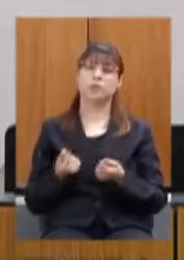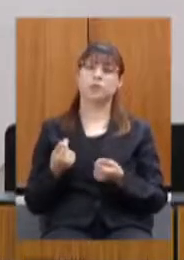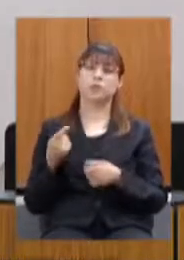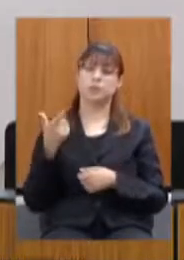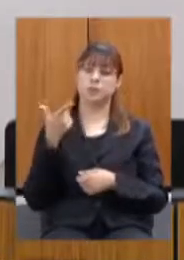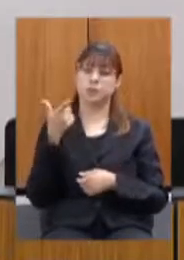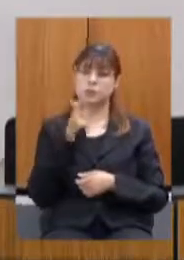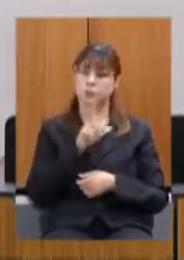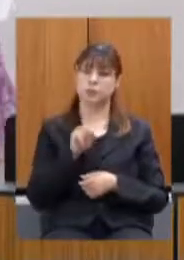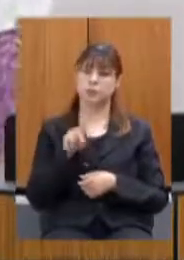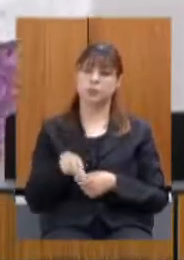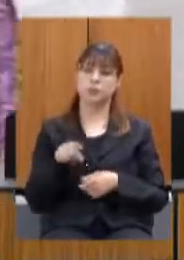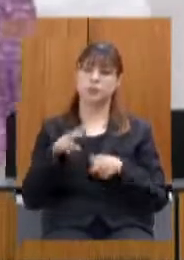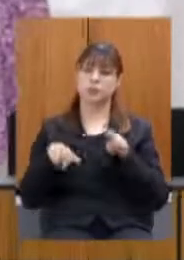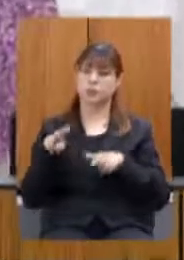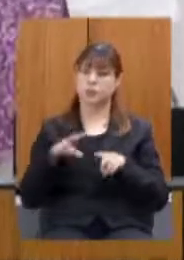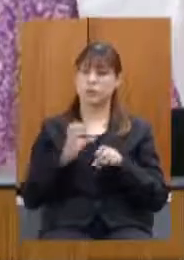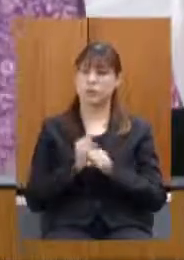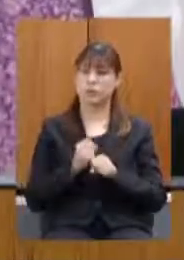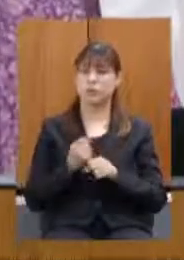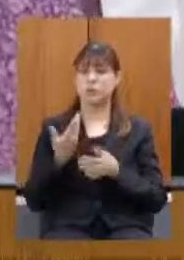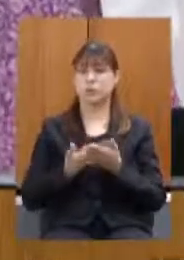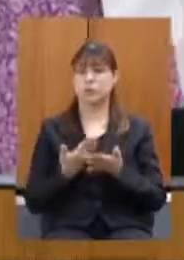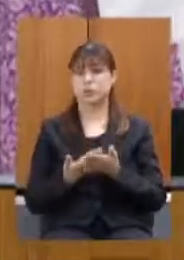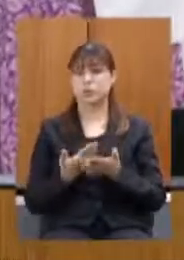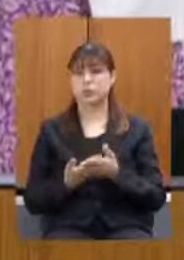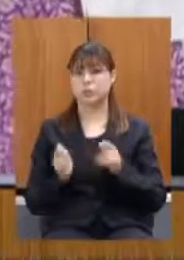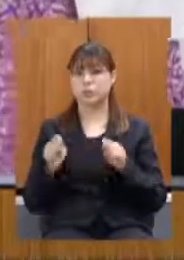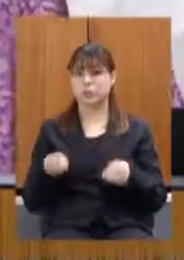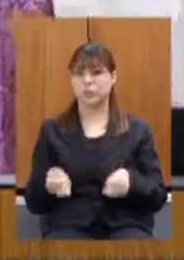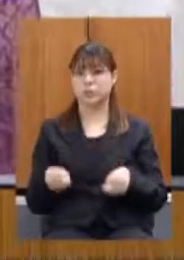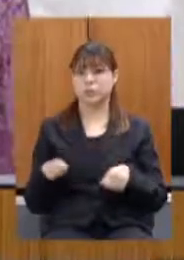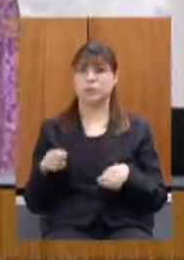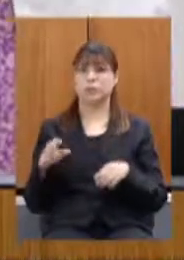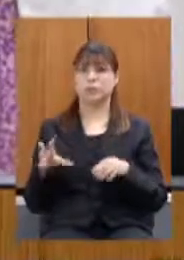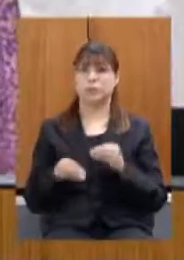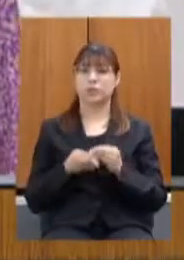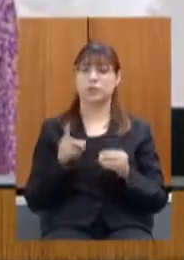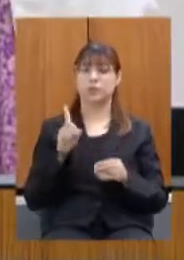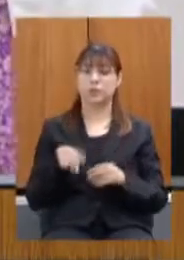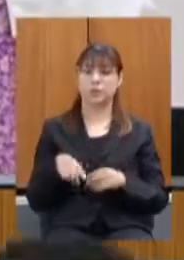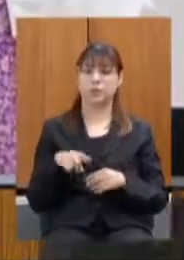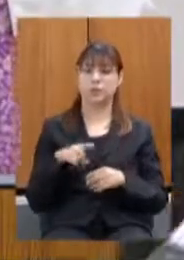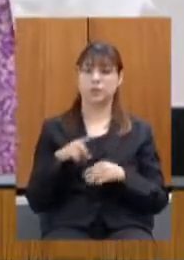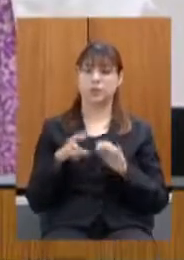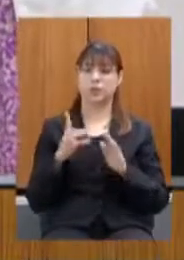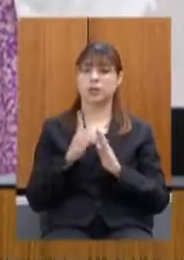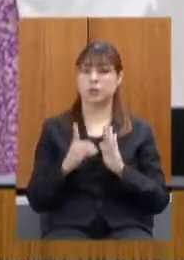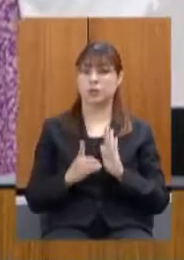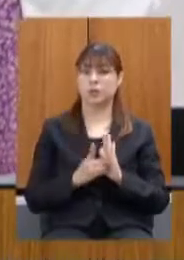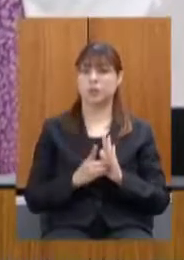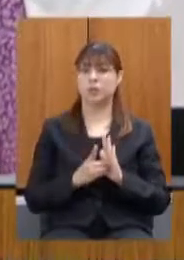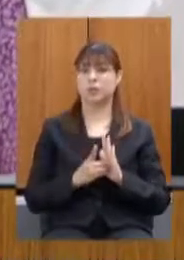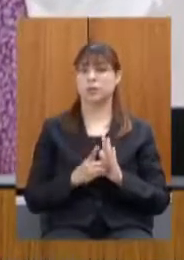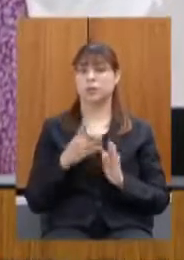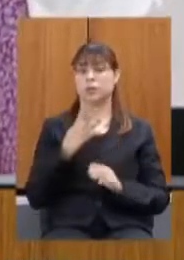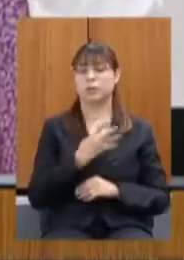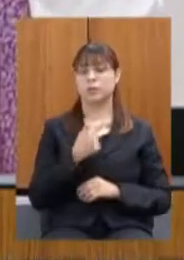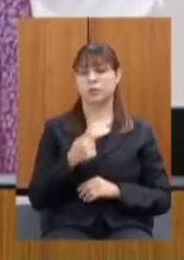para que elabore com a máxima urgência estudo sobre a possibilidade de adição do decreto de edição do decreto nos modos do decreto